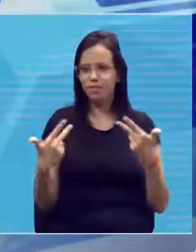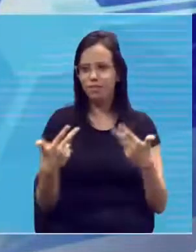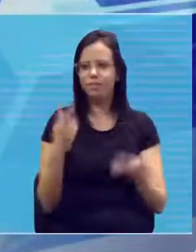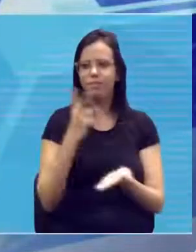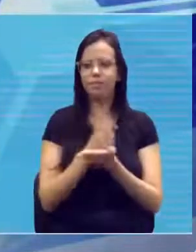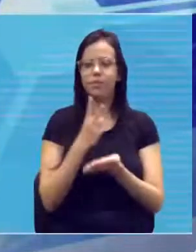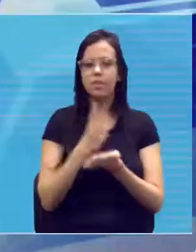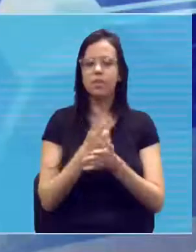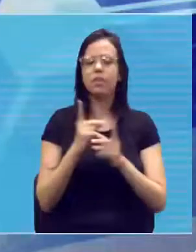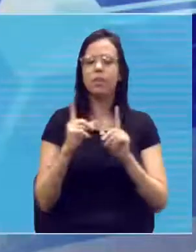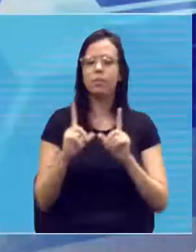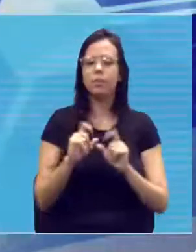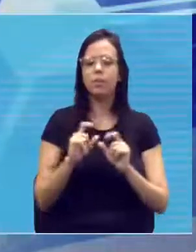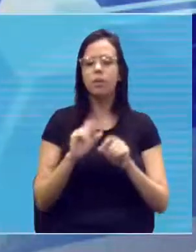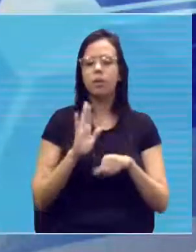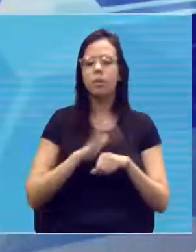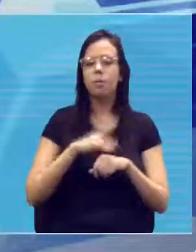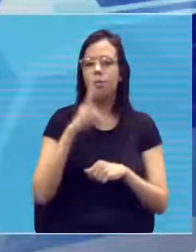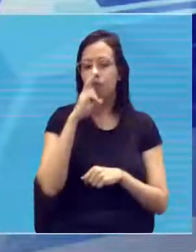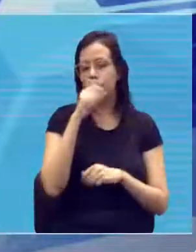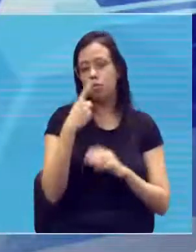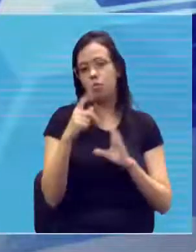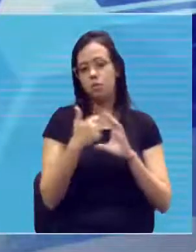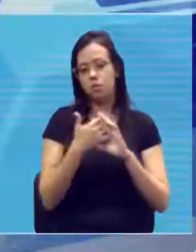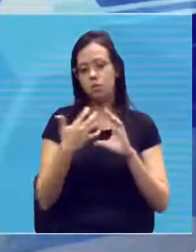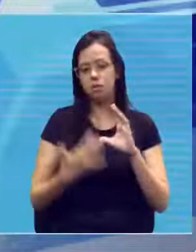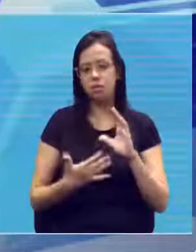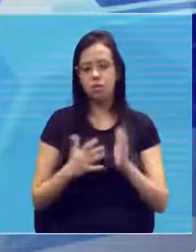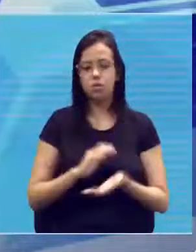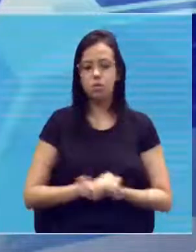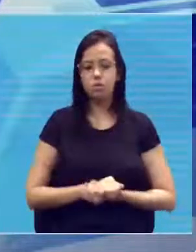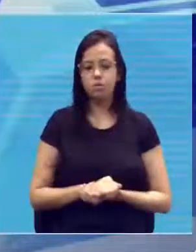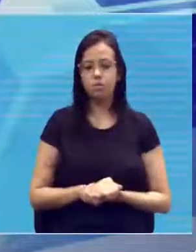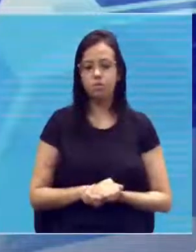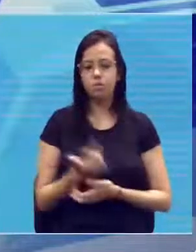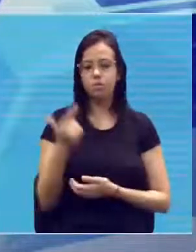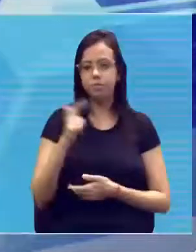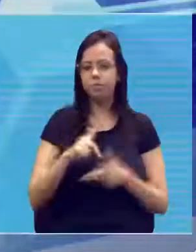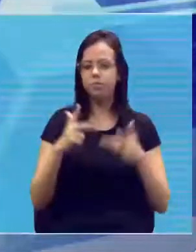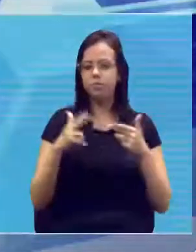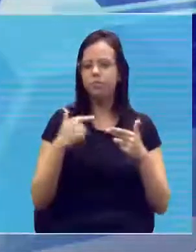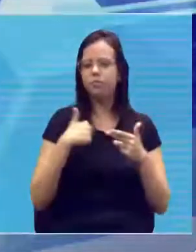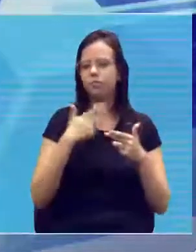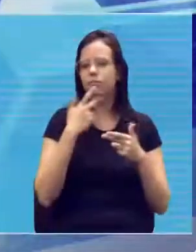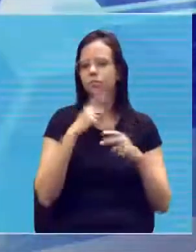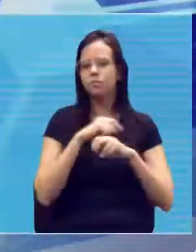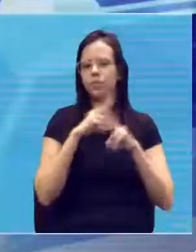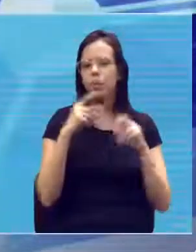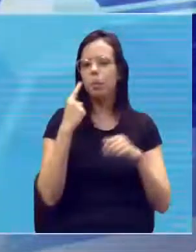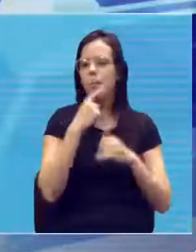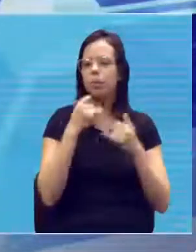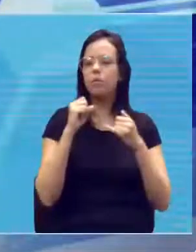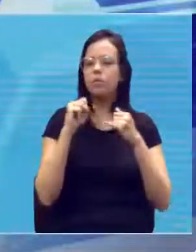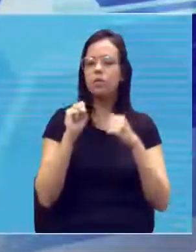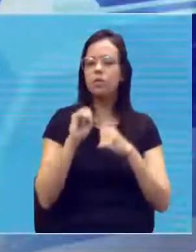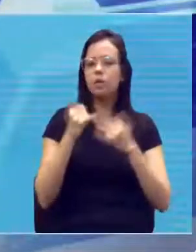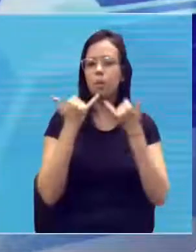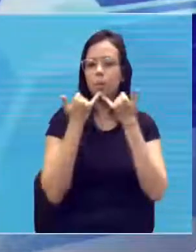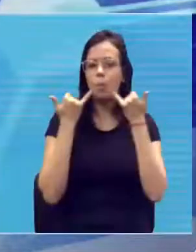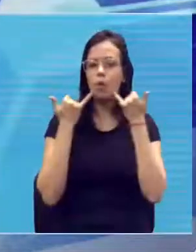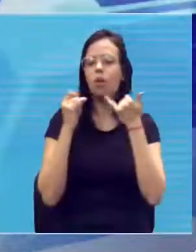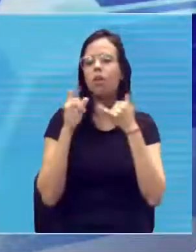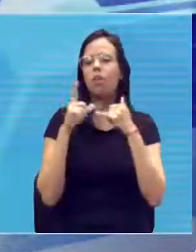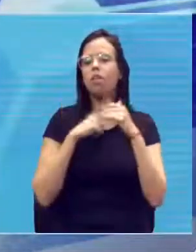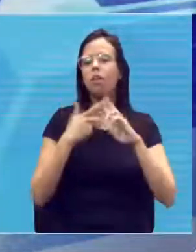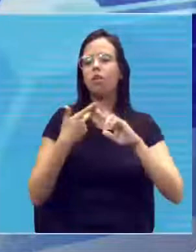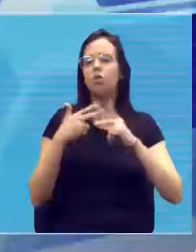intensificando a sua propriedade. De novo, a história do lábio, né? Lábio fin. Então, tem um gene para determinar